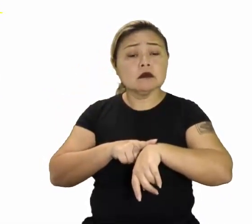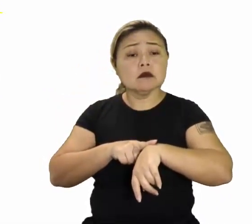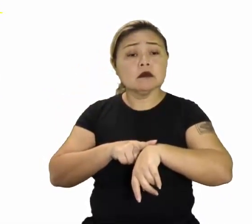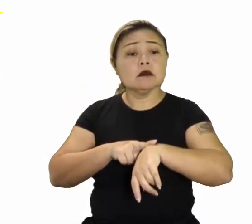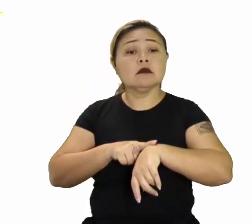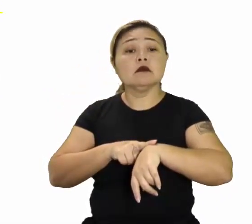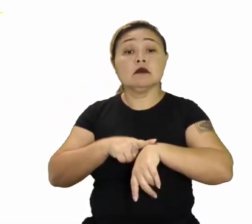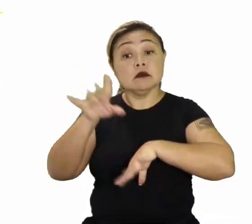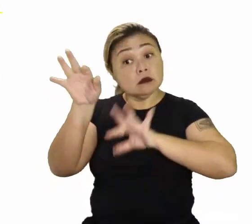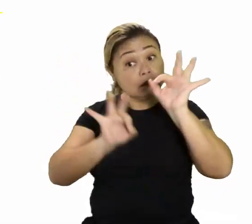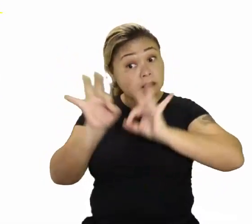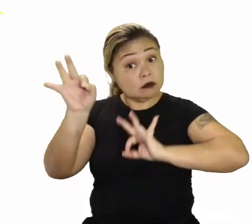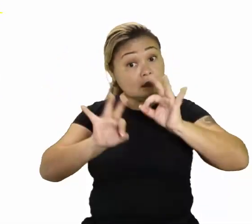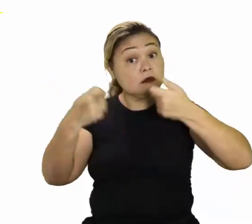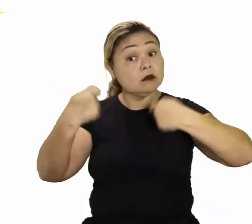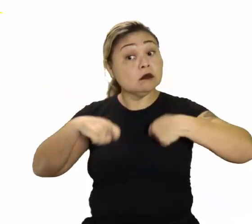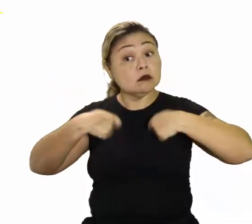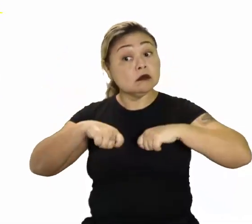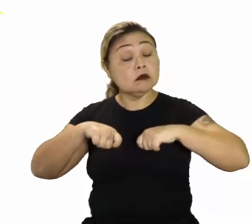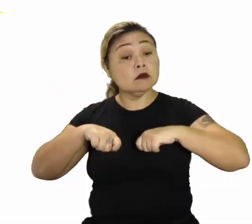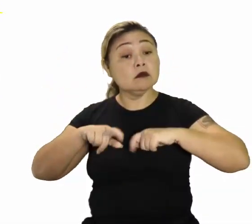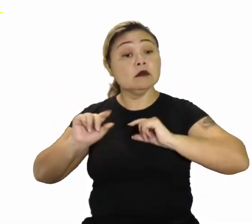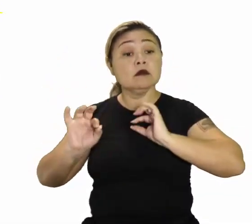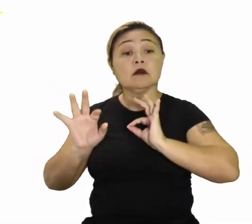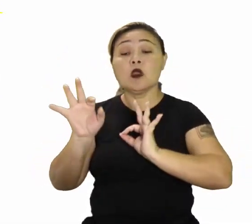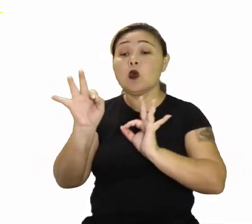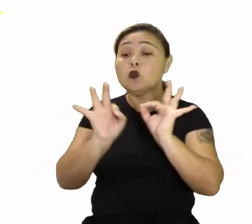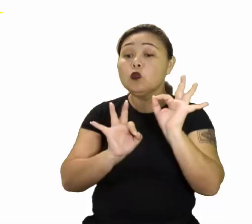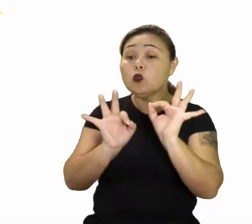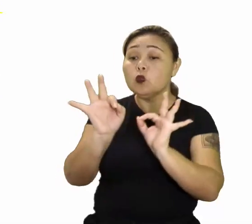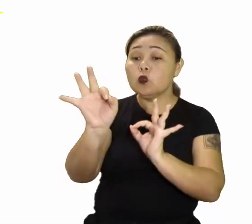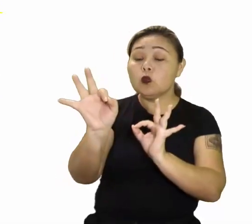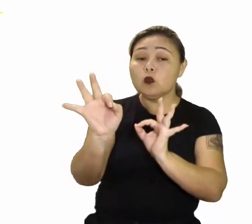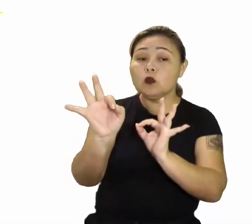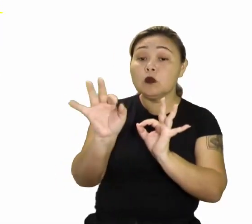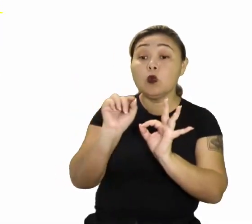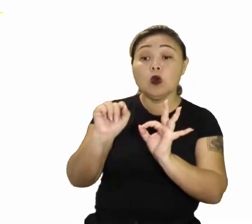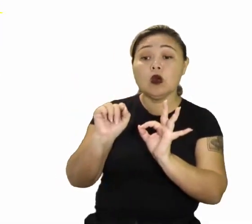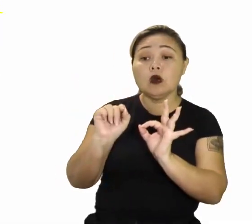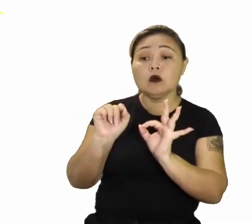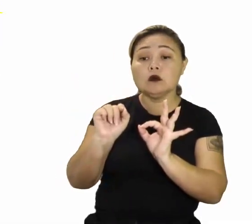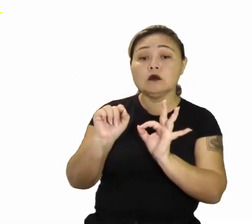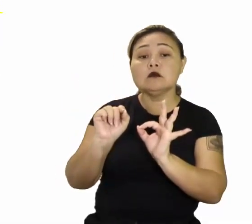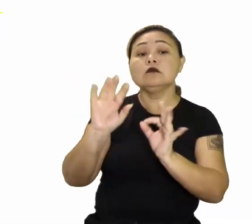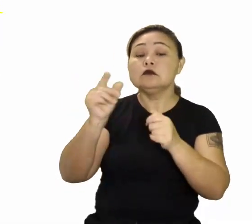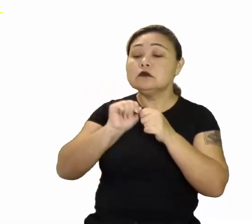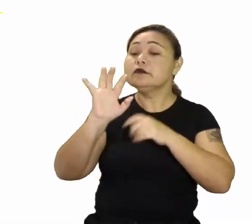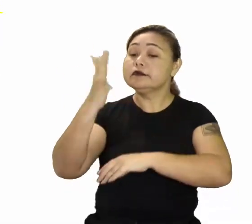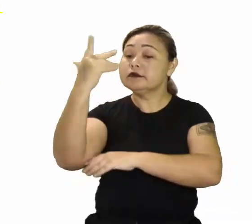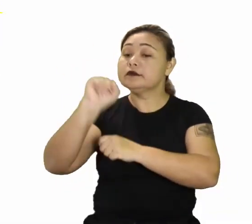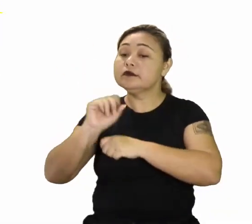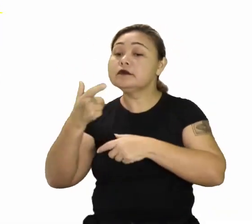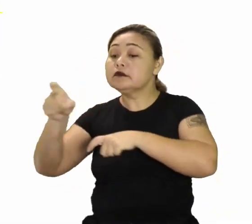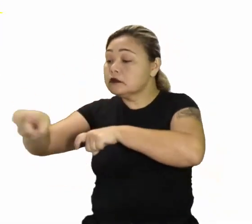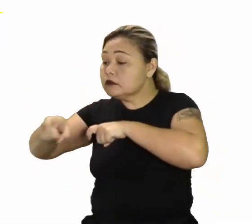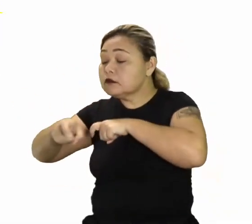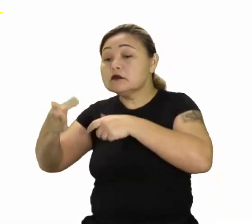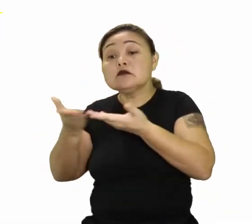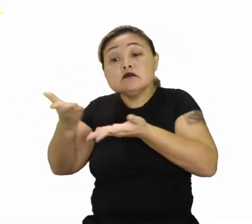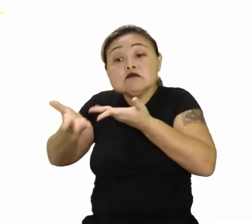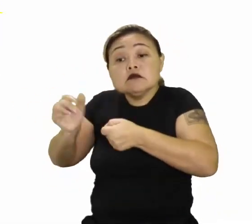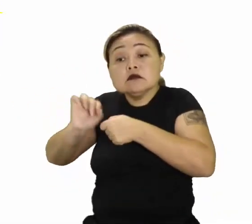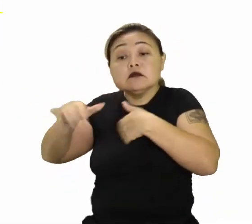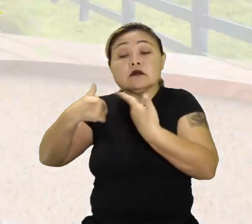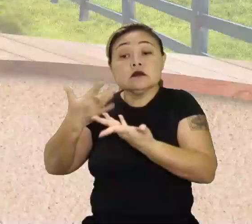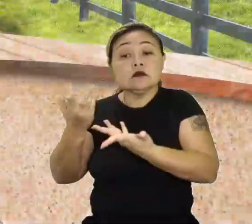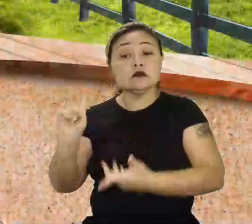Mas, nesse planejamento, é necessário ordenar o quê? Árvores e cultivos agrícolas. O que é isso?